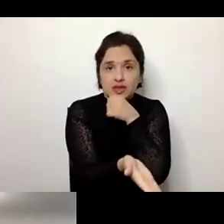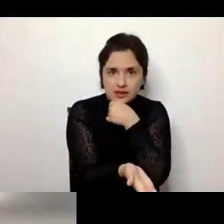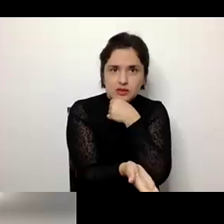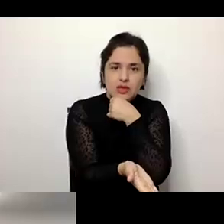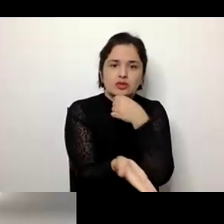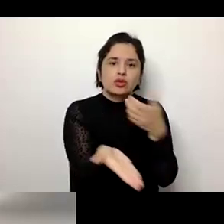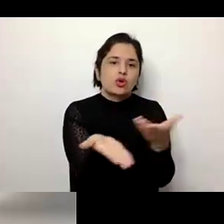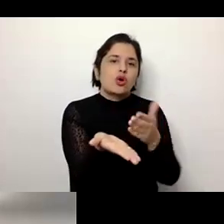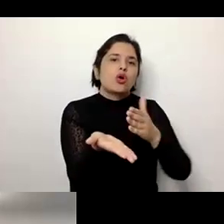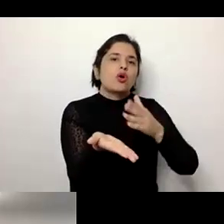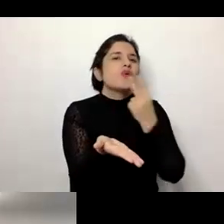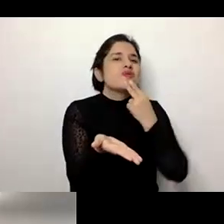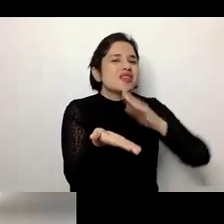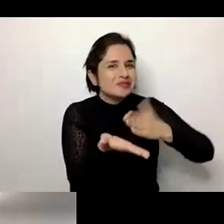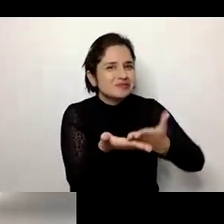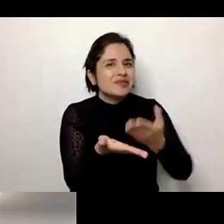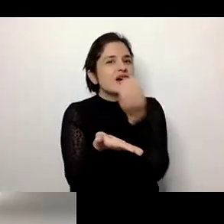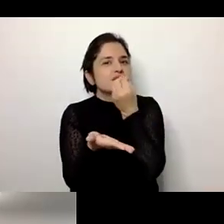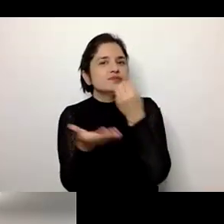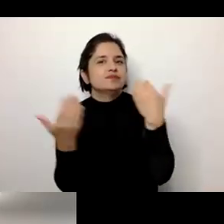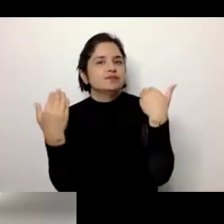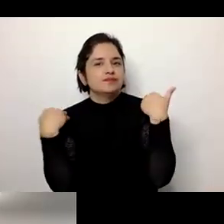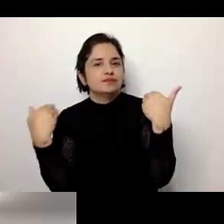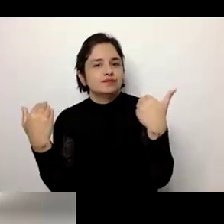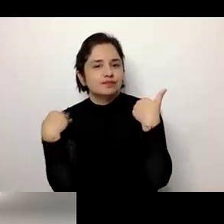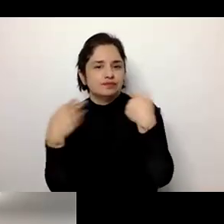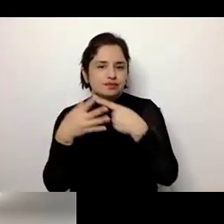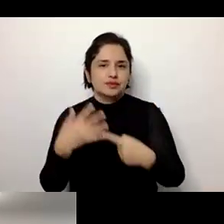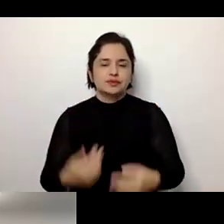como uma vida saudável, alimentação, atividades físicas, etc.